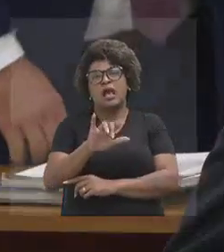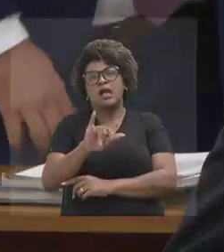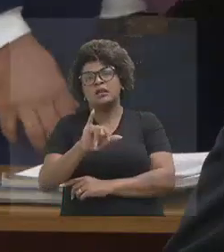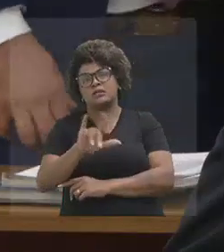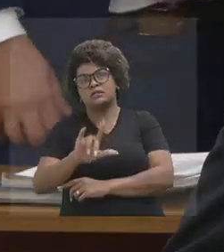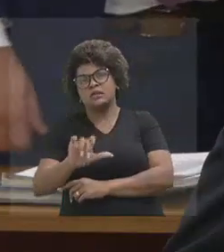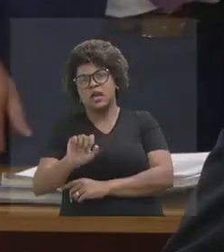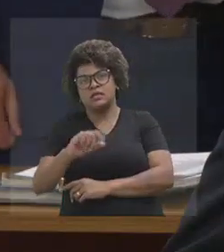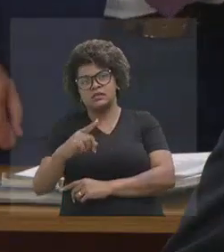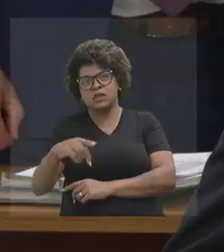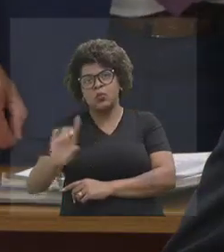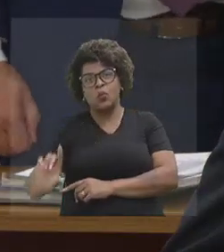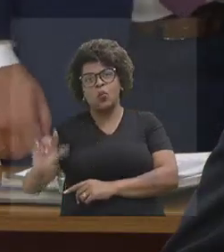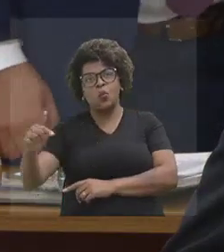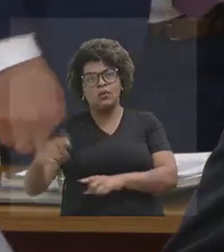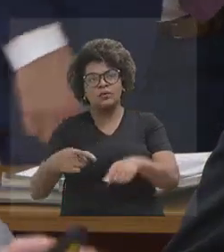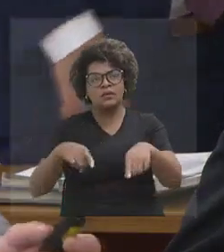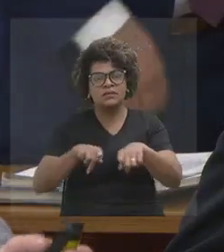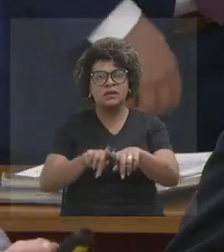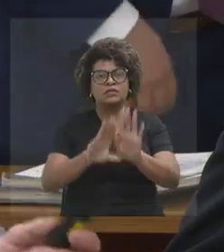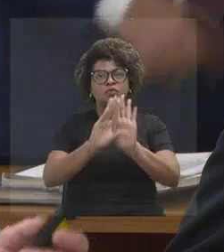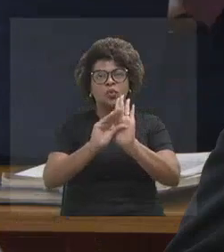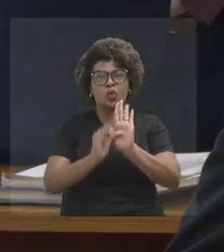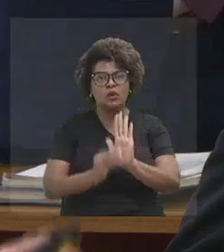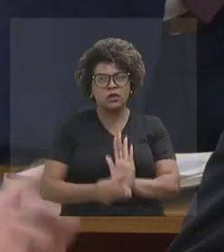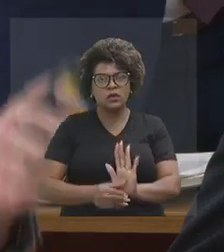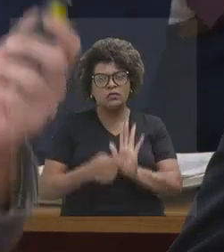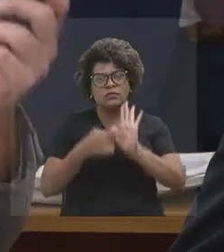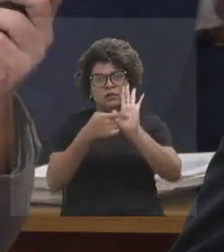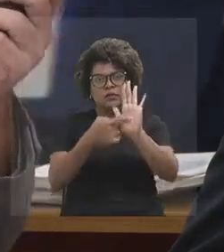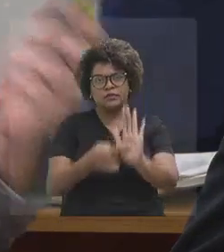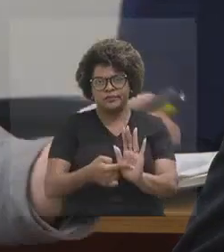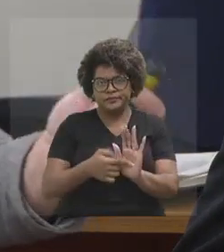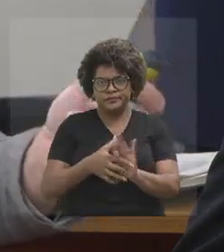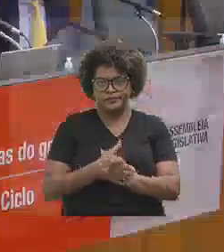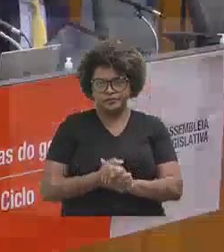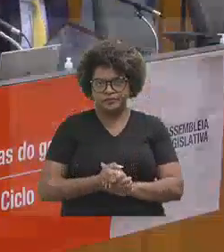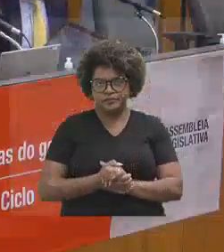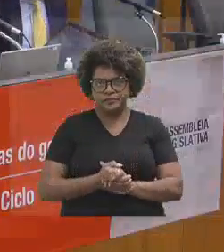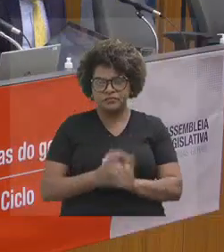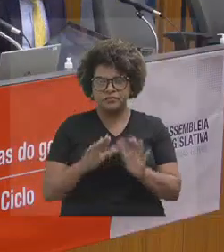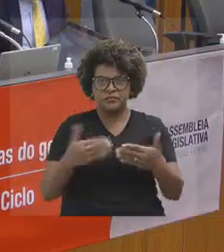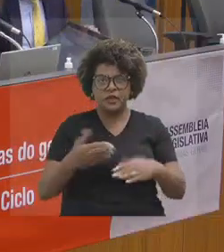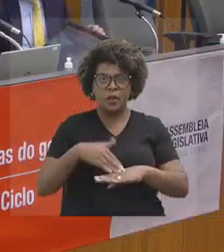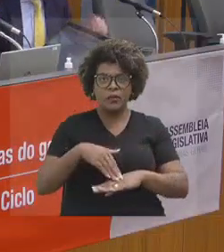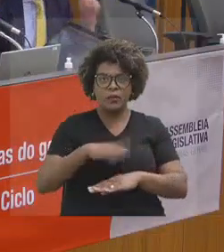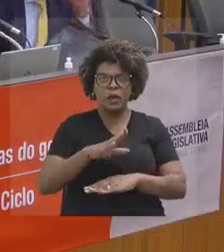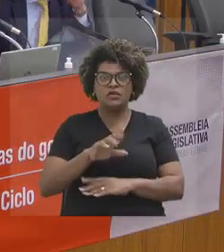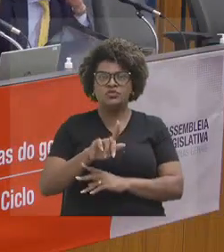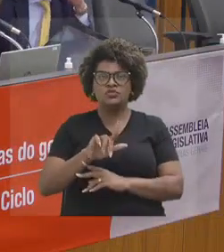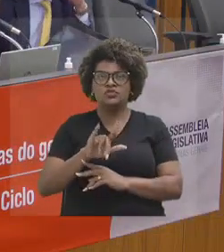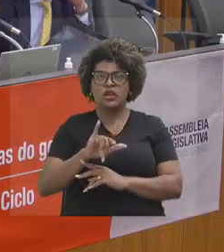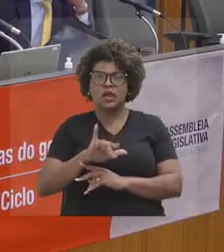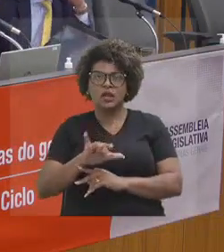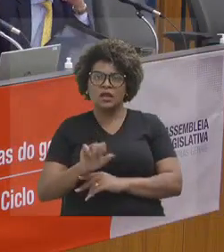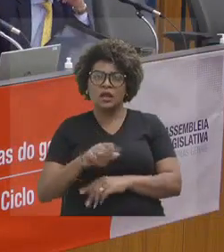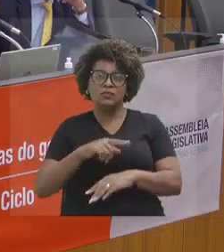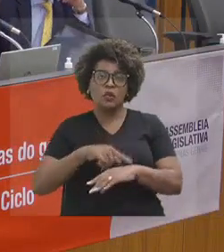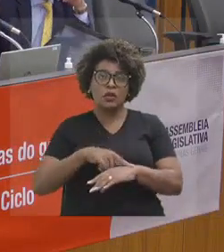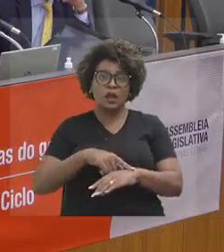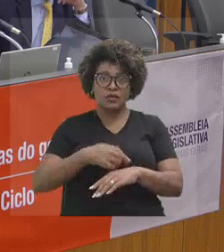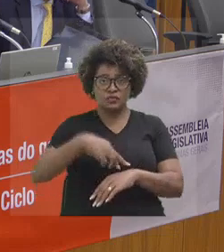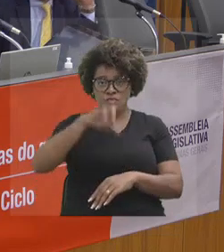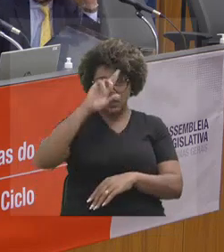parceiras, tanto no conteúdo quanto na exibição. Então, o Mais Gerais é de meio-dia a uma, aos